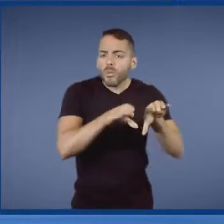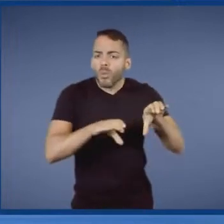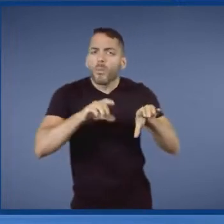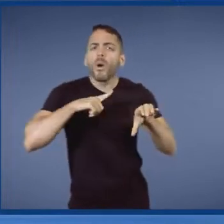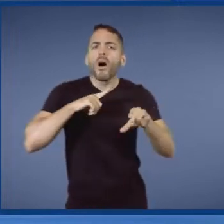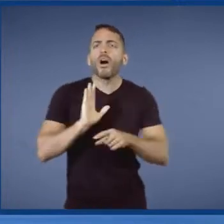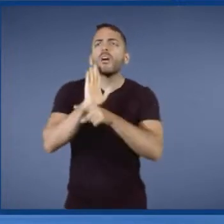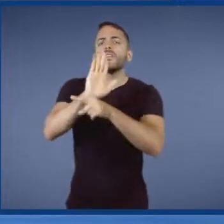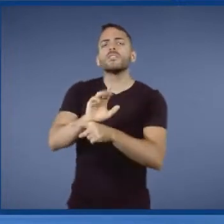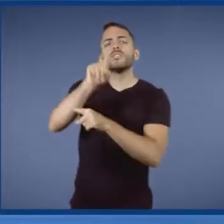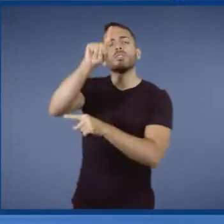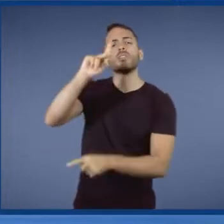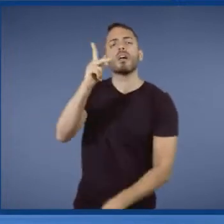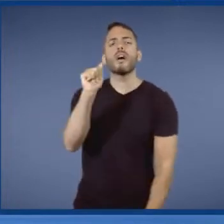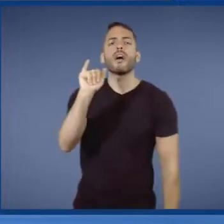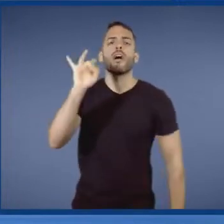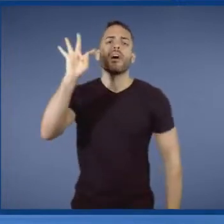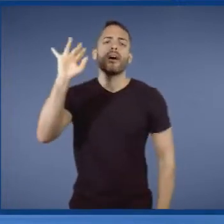para a estabilização do Haiti.